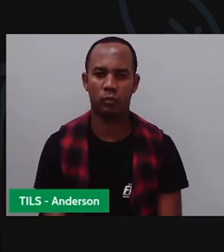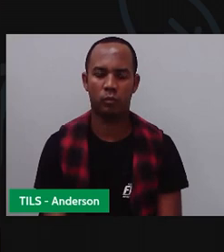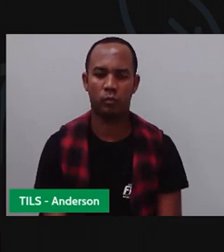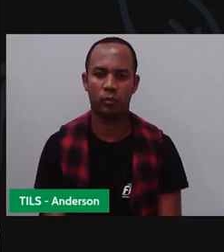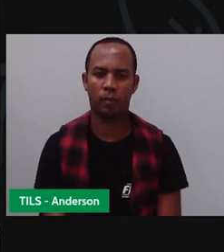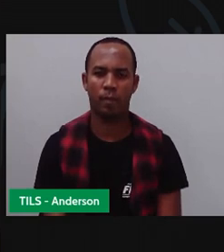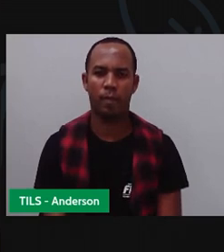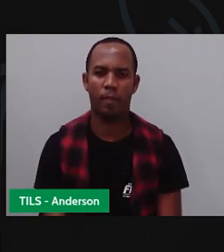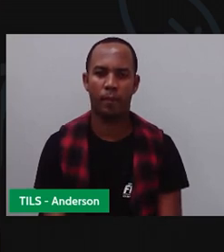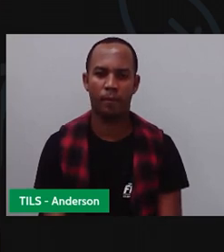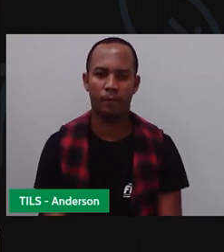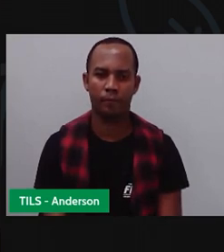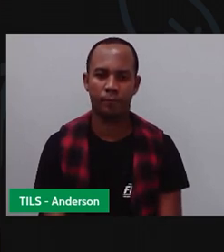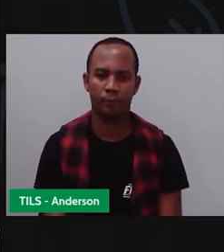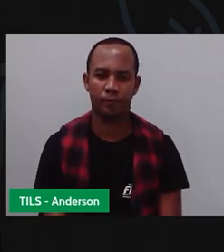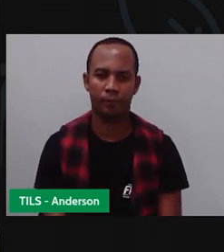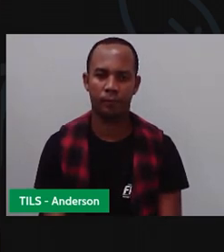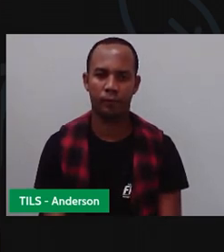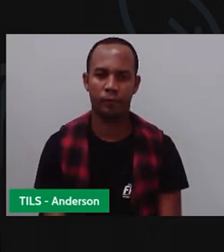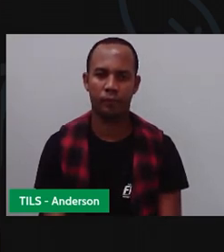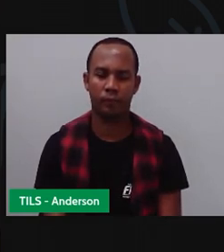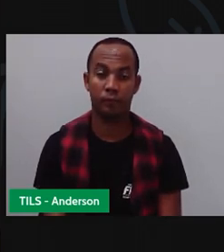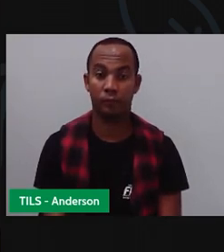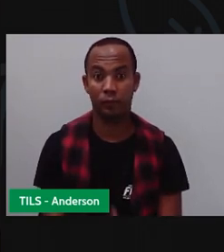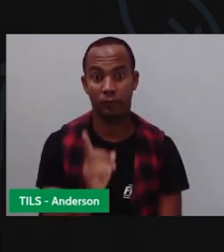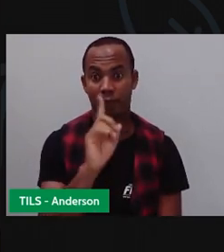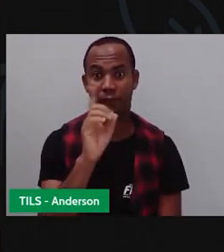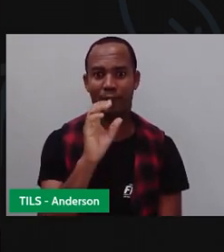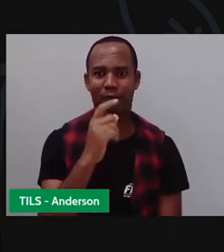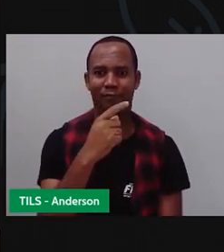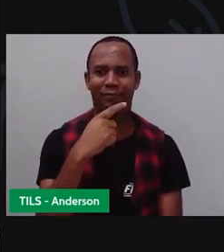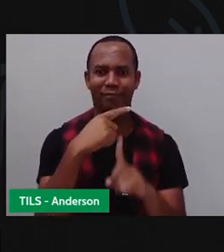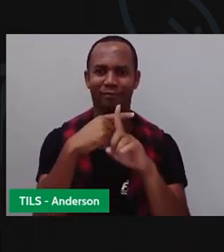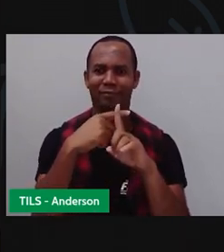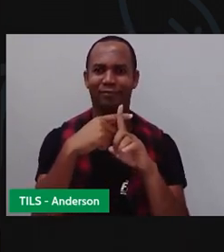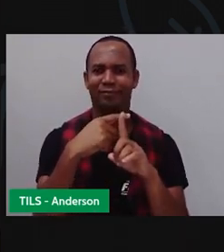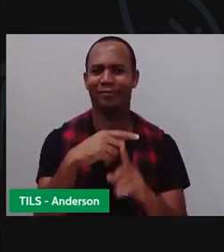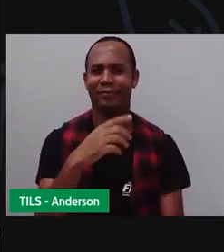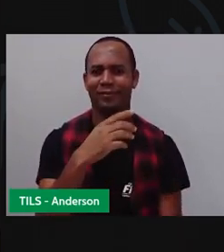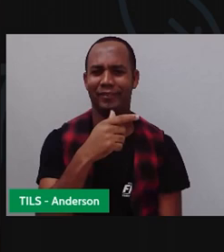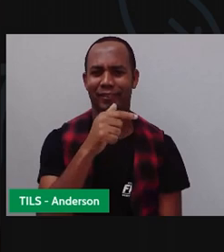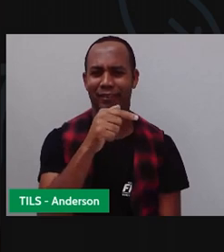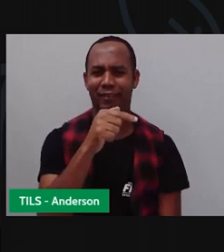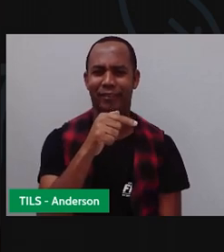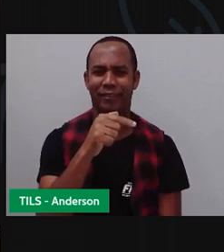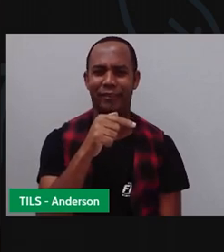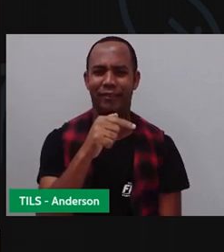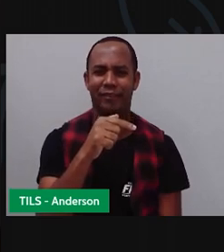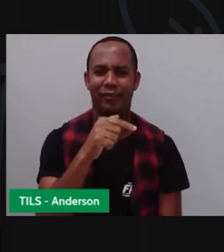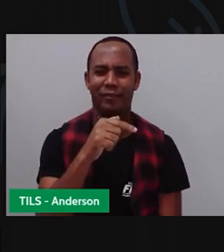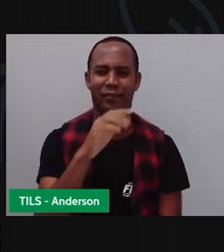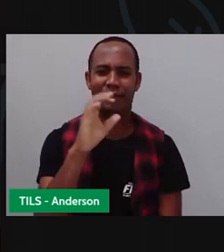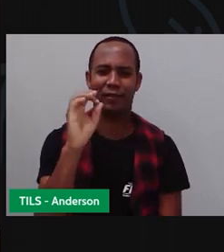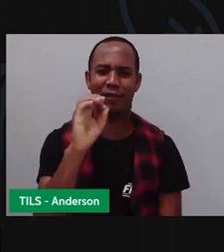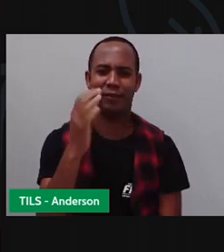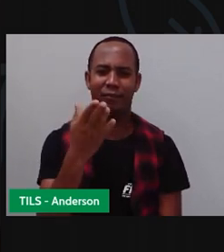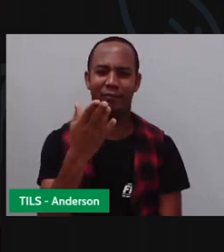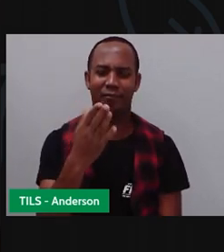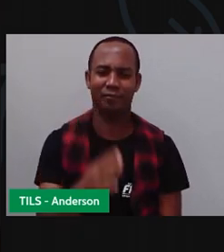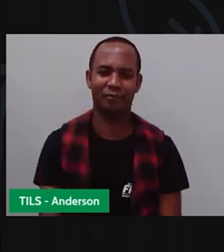Ó. Sete mais nada. Por que é mais nada? Porque não tem nada aqui. Que é igual o quê? Ó.